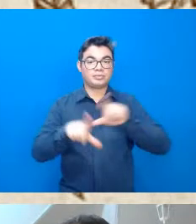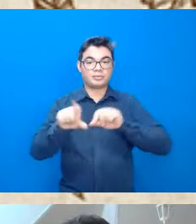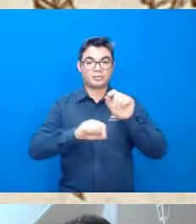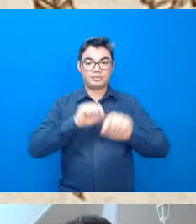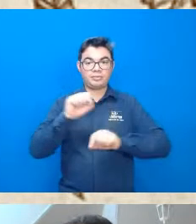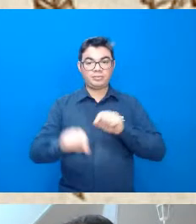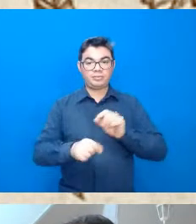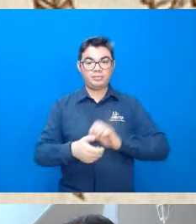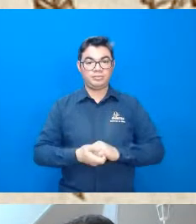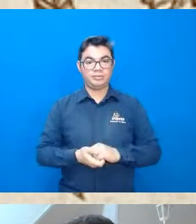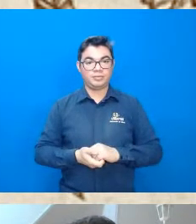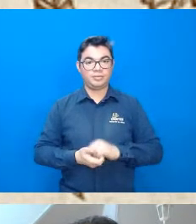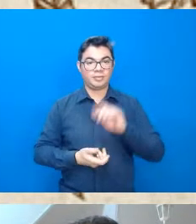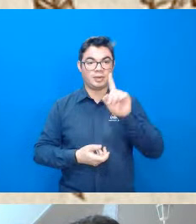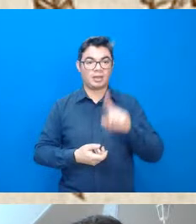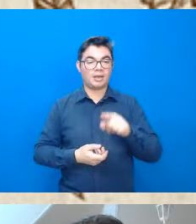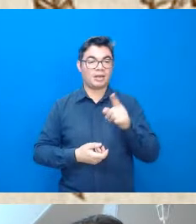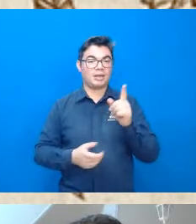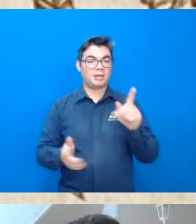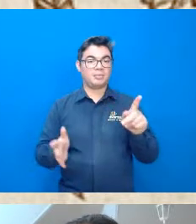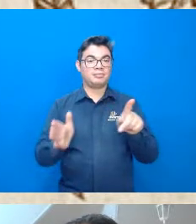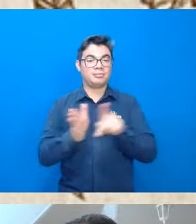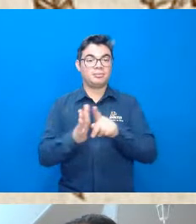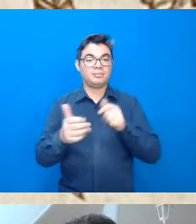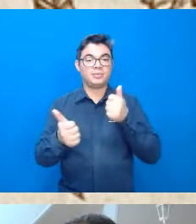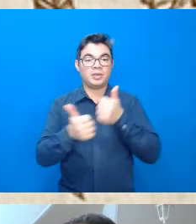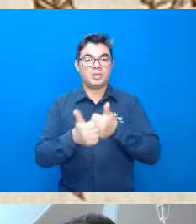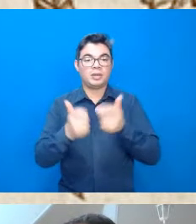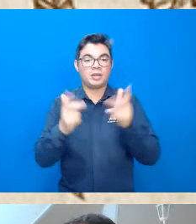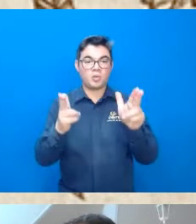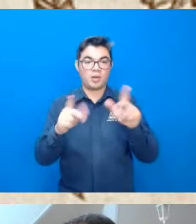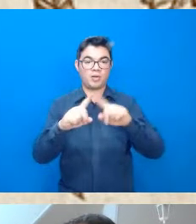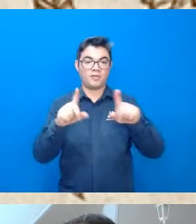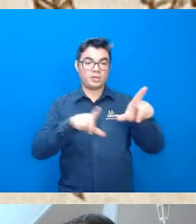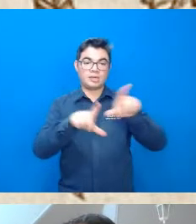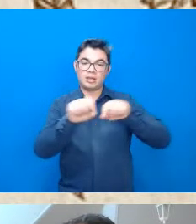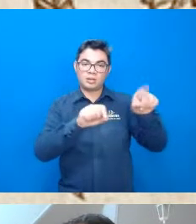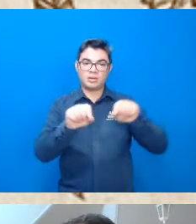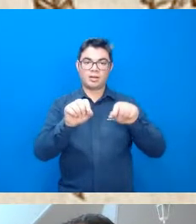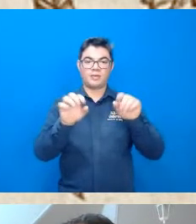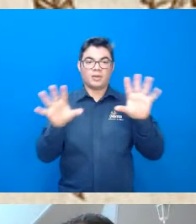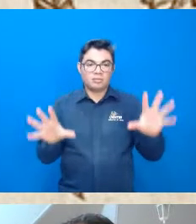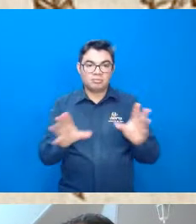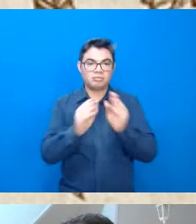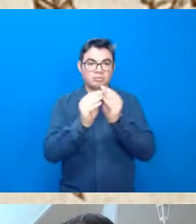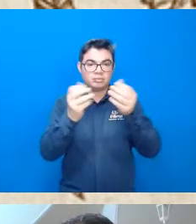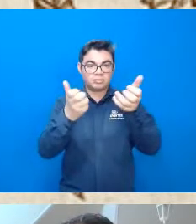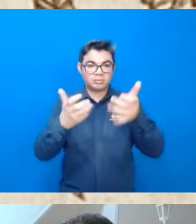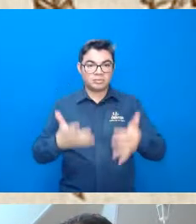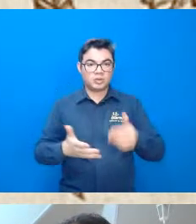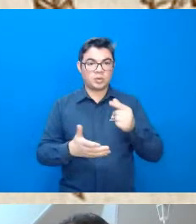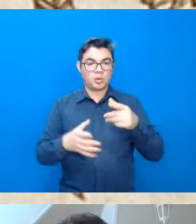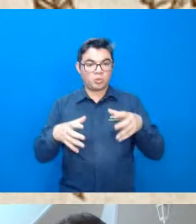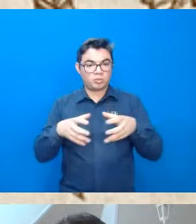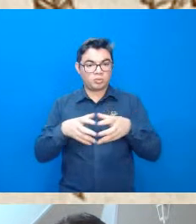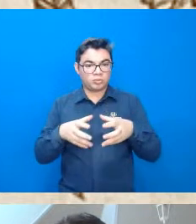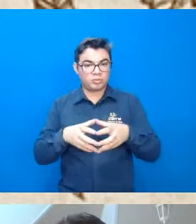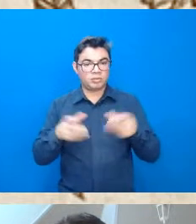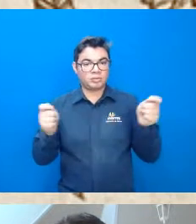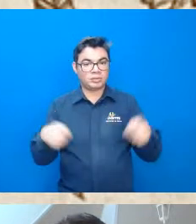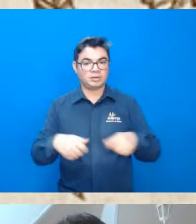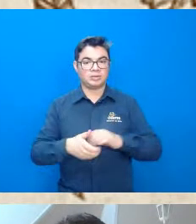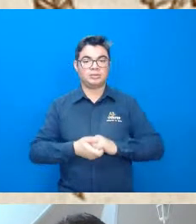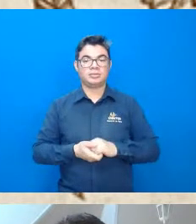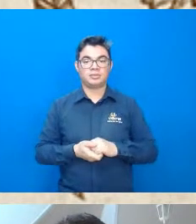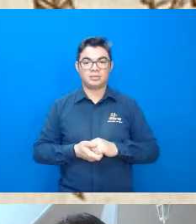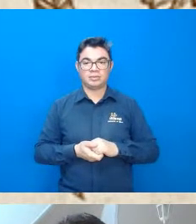são elas são muito próximas então acredito que eu possa tratá-las num conjunto e eu acho